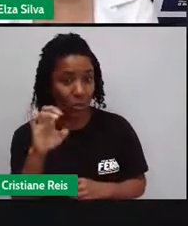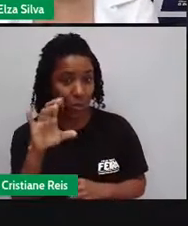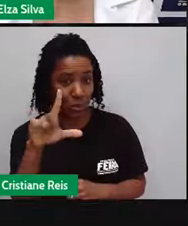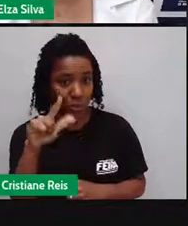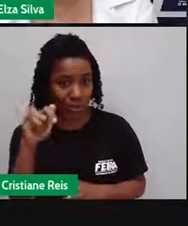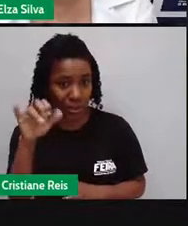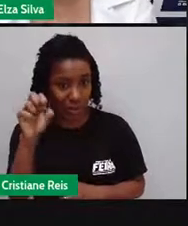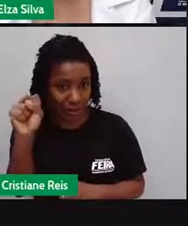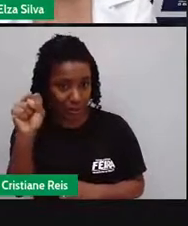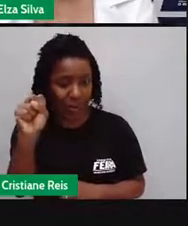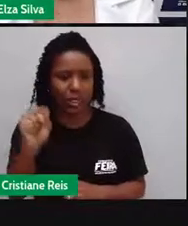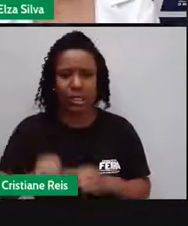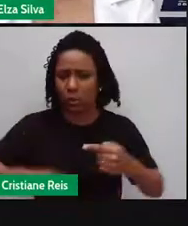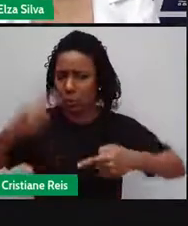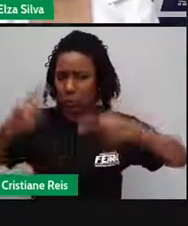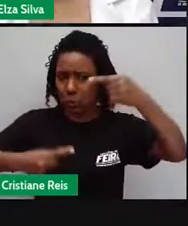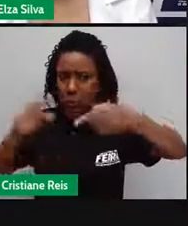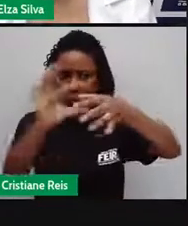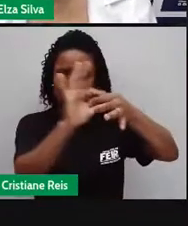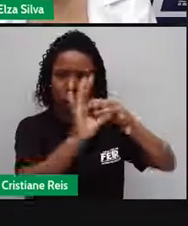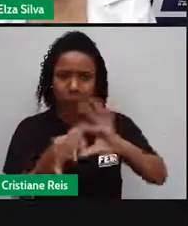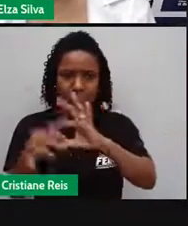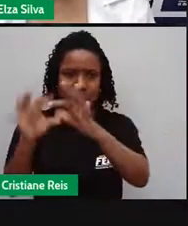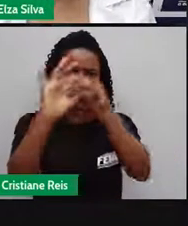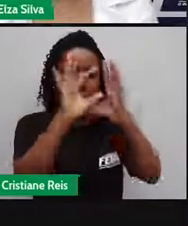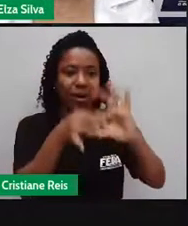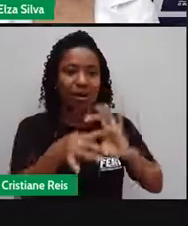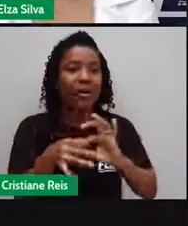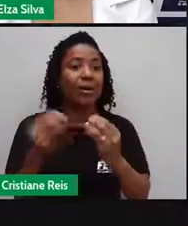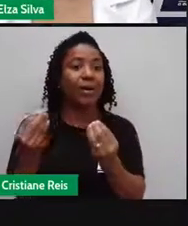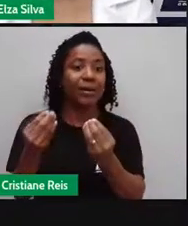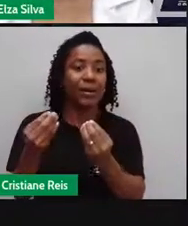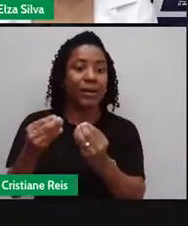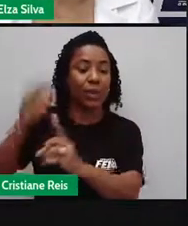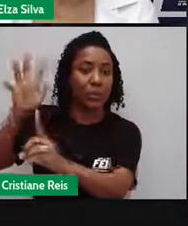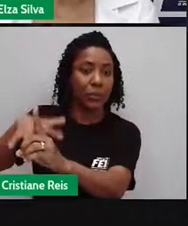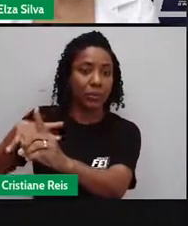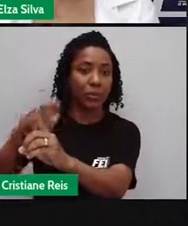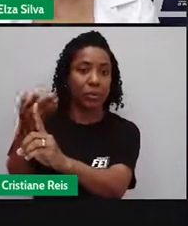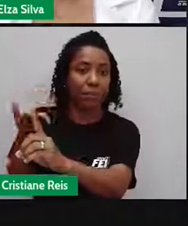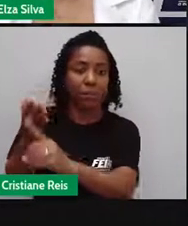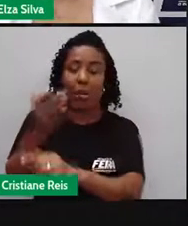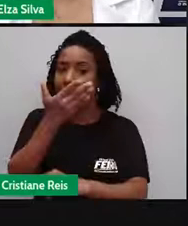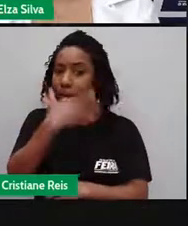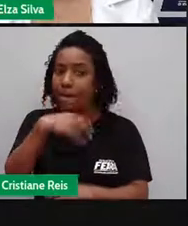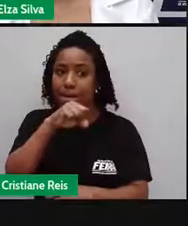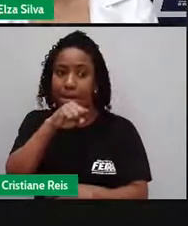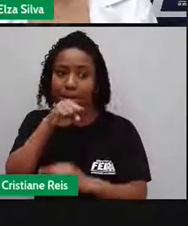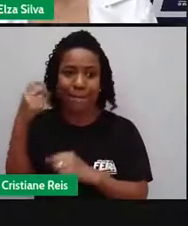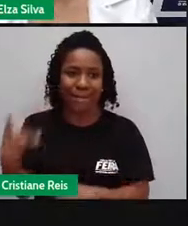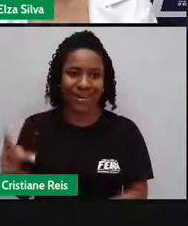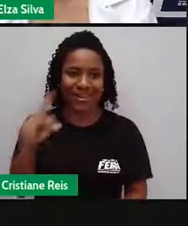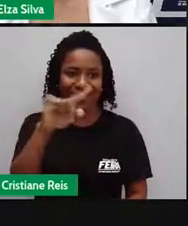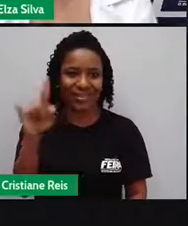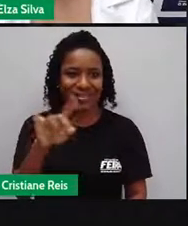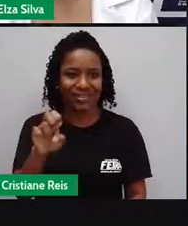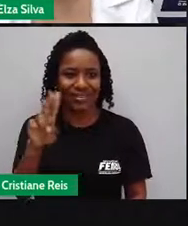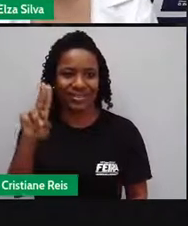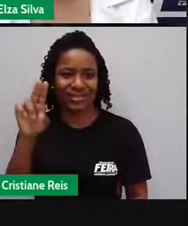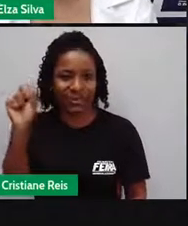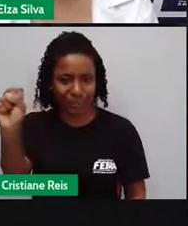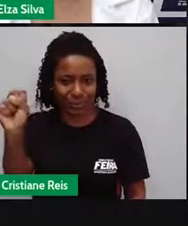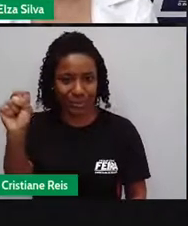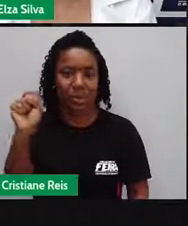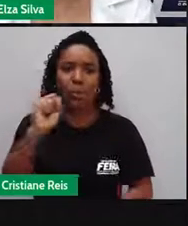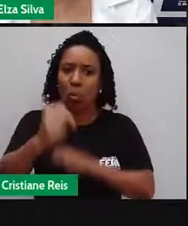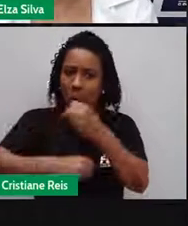deus, Zeus. E os Jogos passaram, então, a acontecer de 4 em 4 anos e até hoje